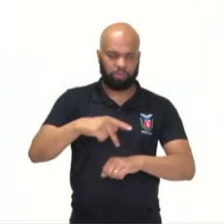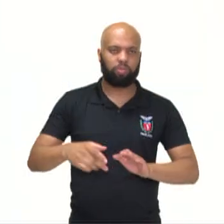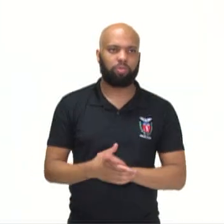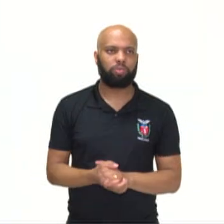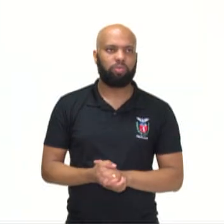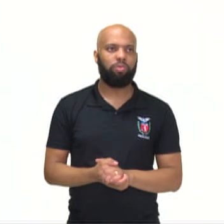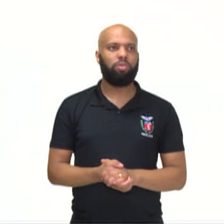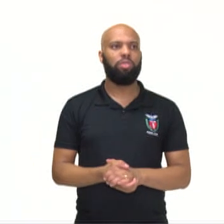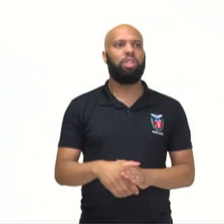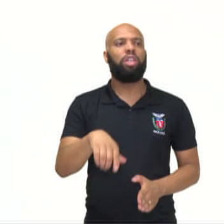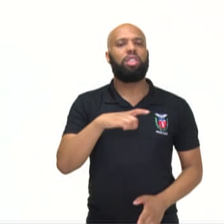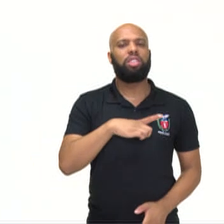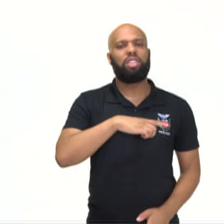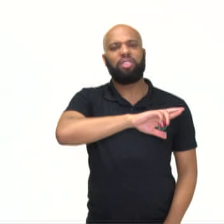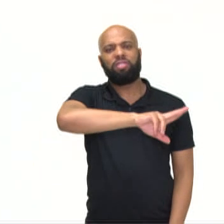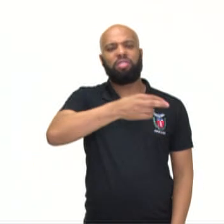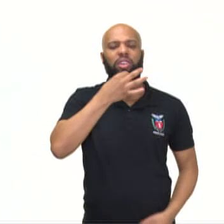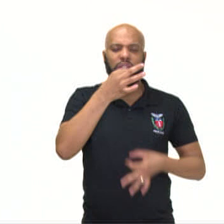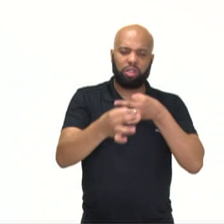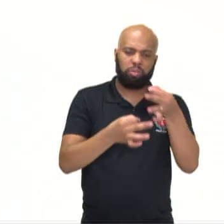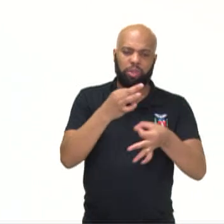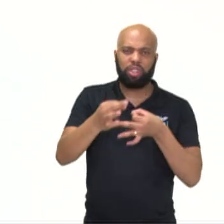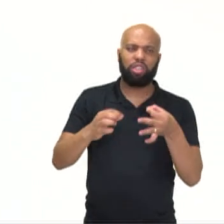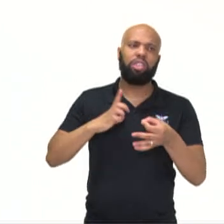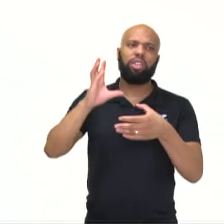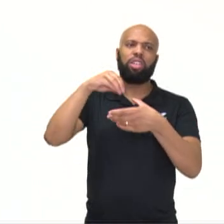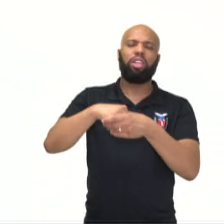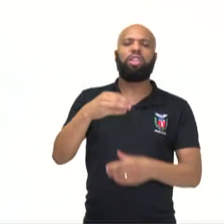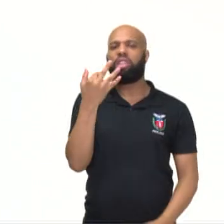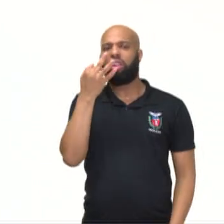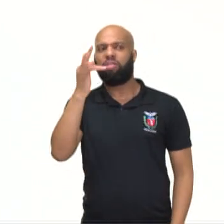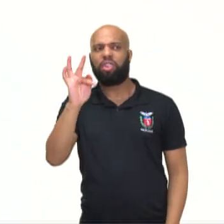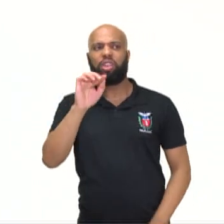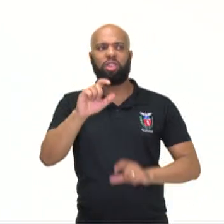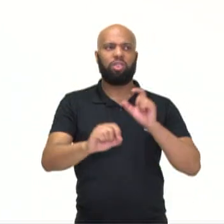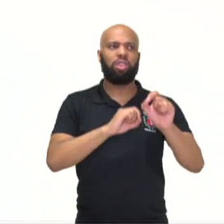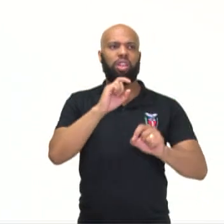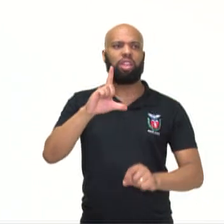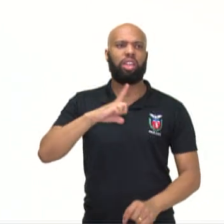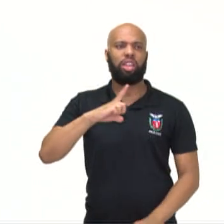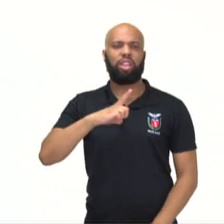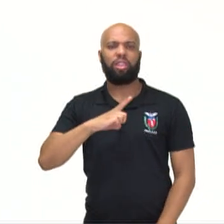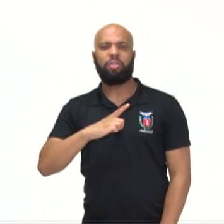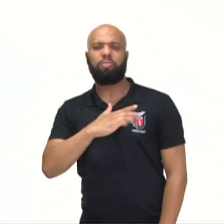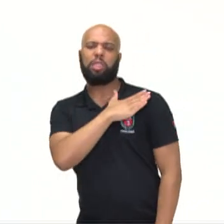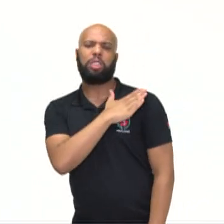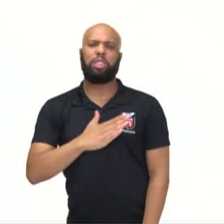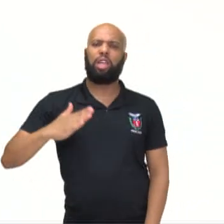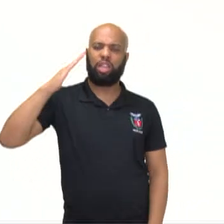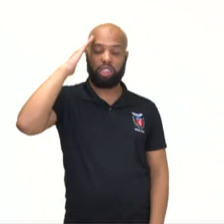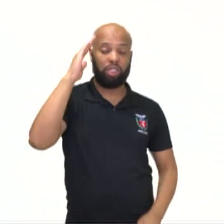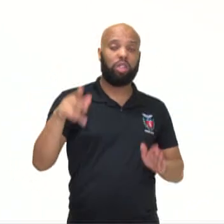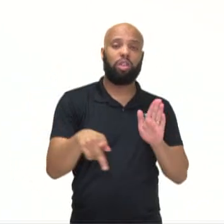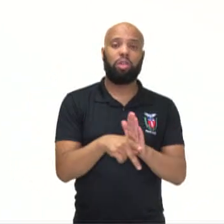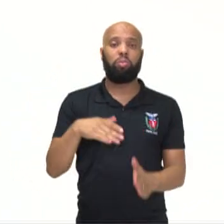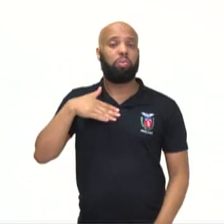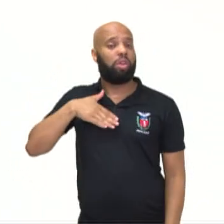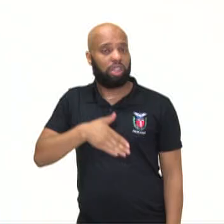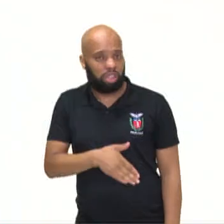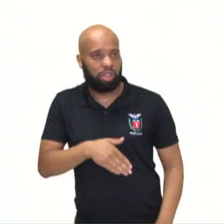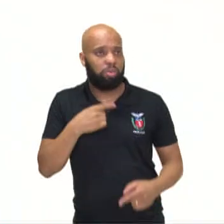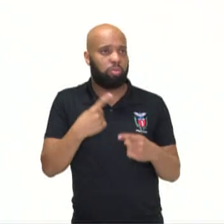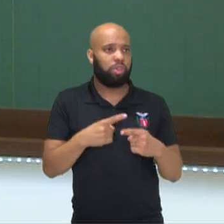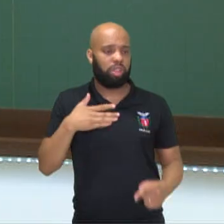Vão existir várias críticas dentro da França como uma das reações ao militarismo do Napoleão Bonaparte,